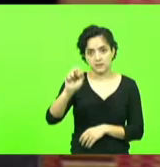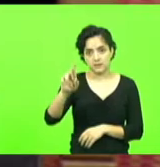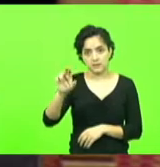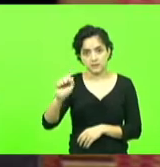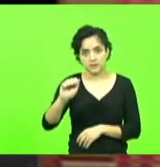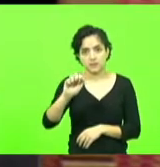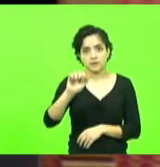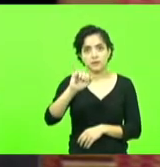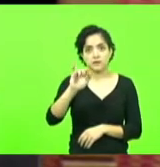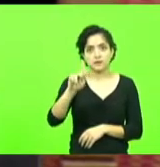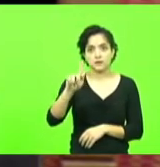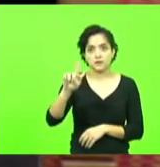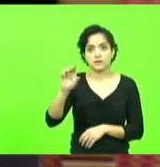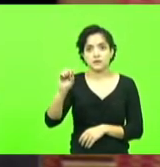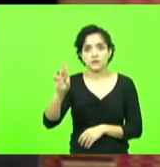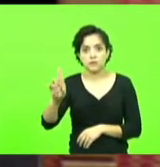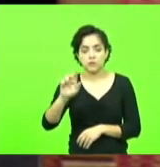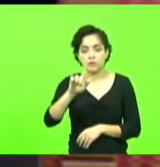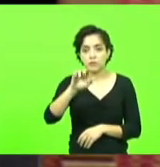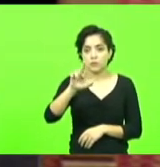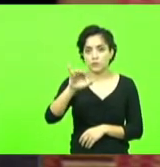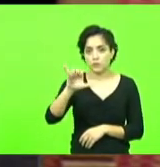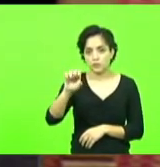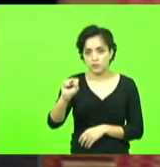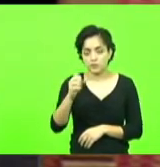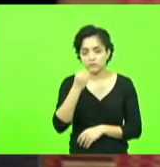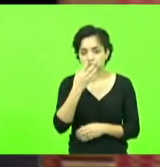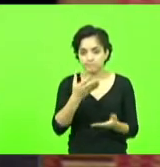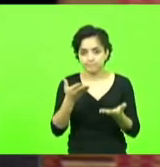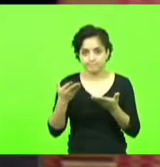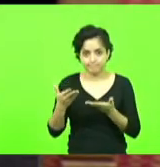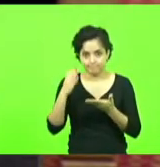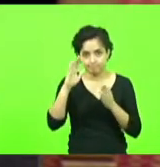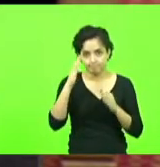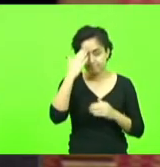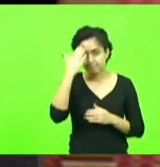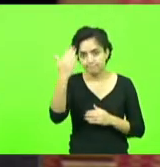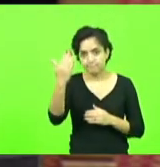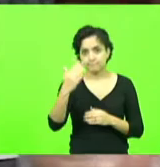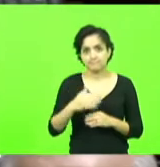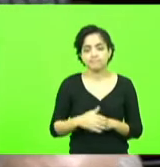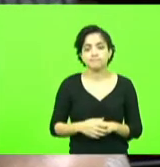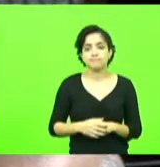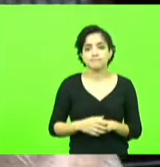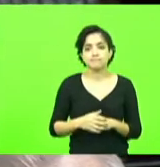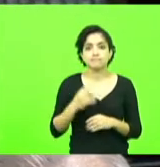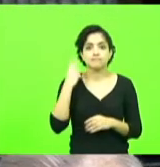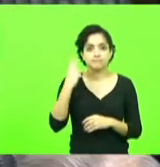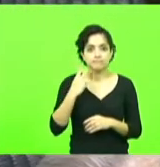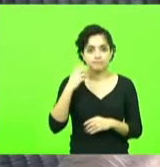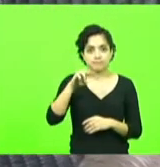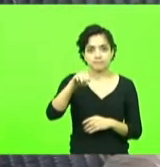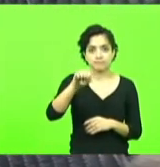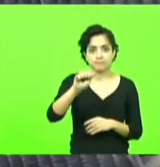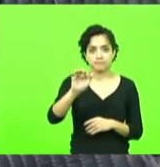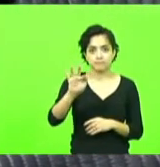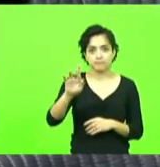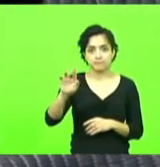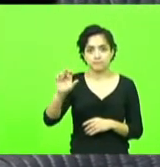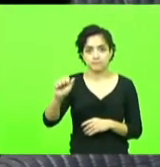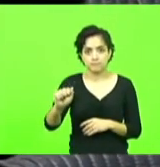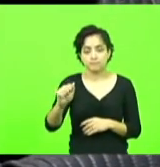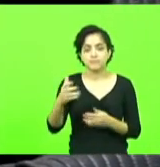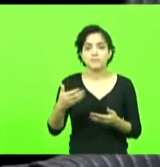já citei, e o Luiz. Sejam bem-vindos. agradecer ao vereador Mafra, que nos ajudou lá